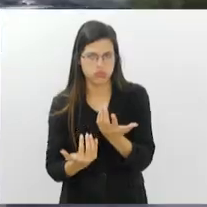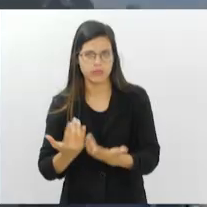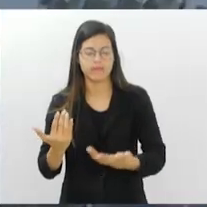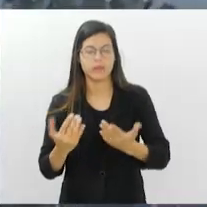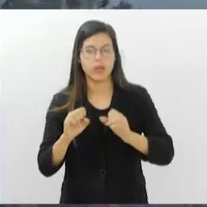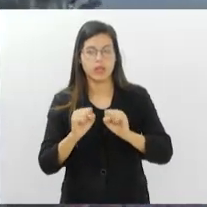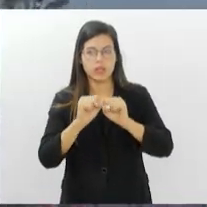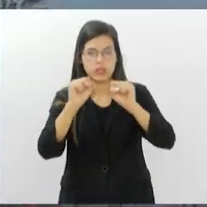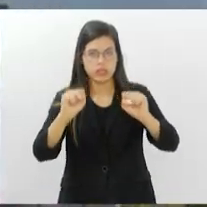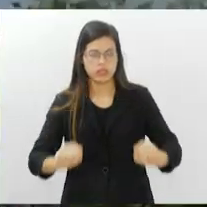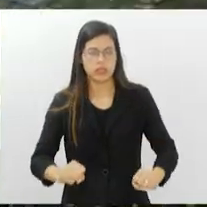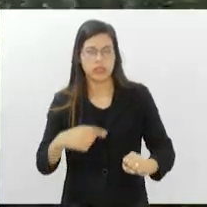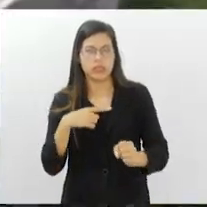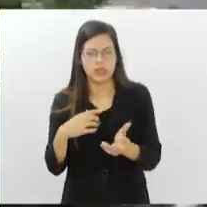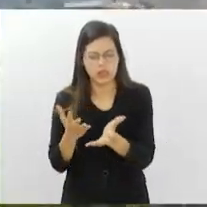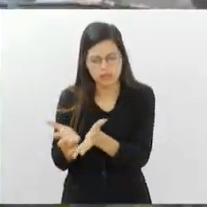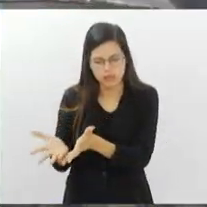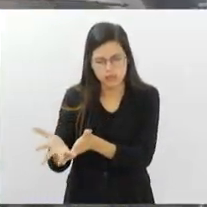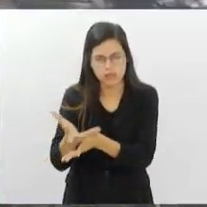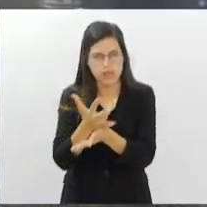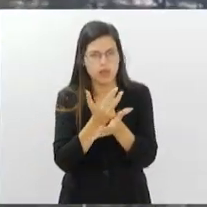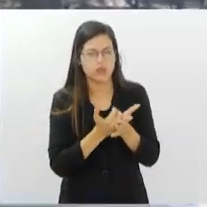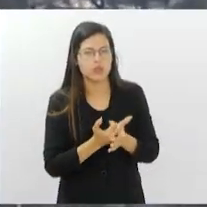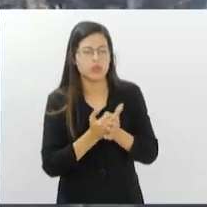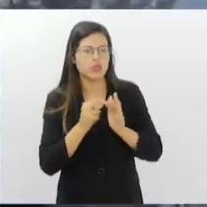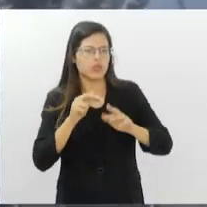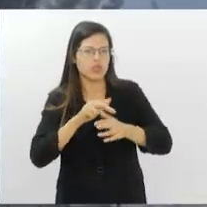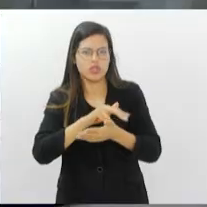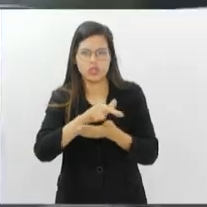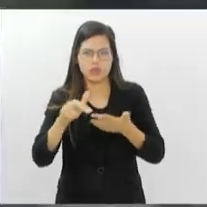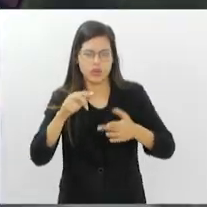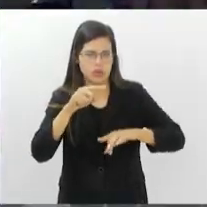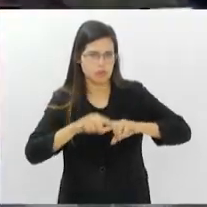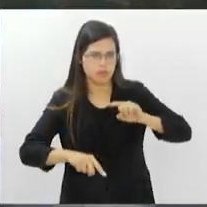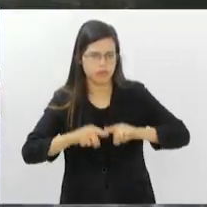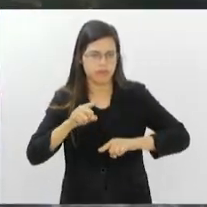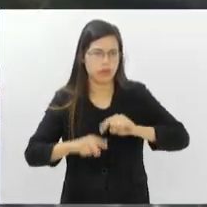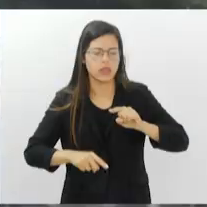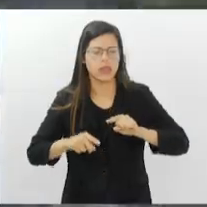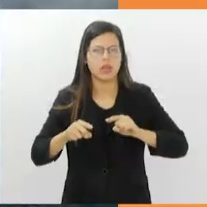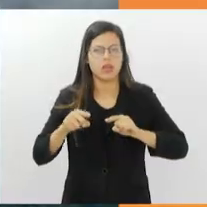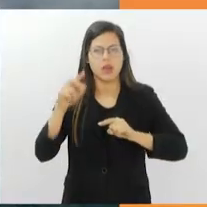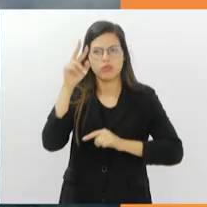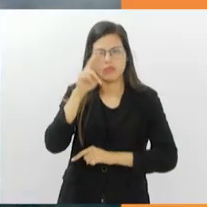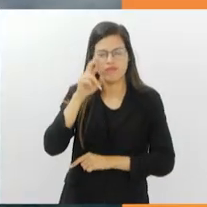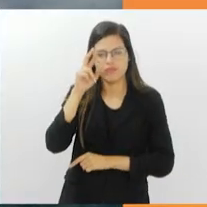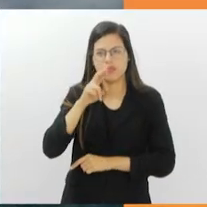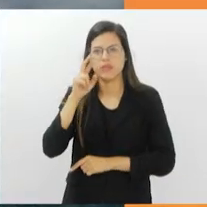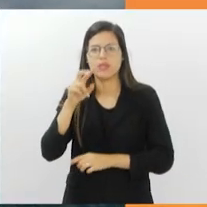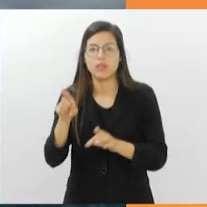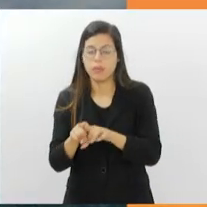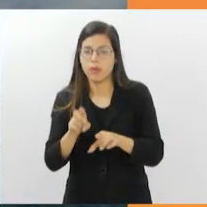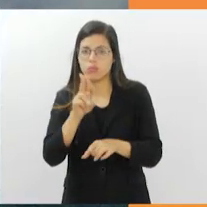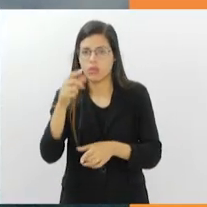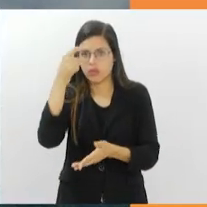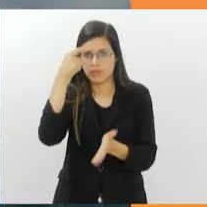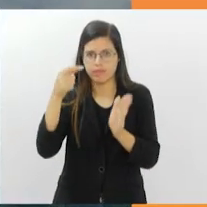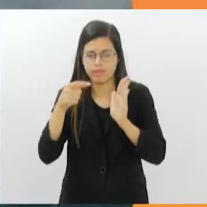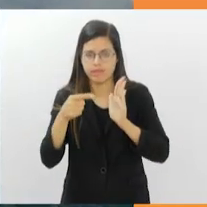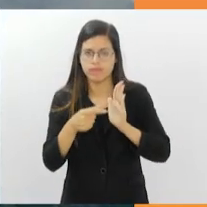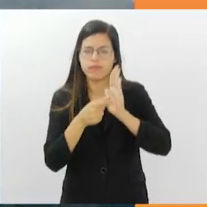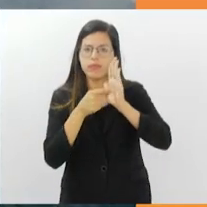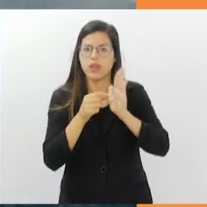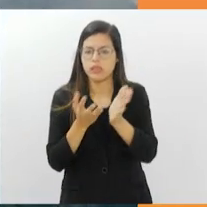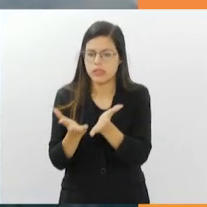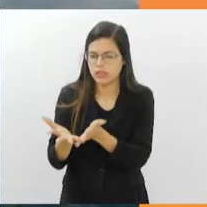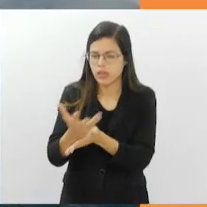sistema combina dados de diferentes satélites de alta resolução com auxílio de inteligência artificial. Os dados são